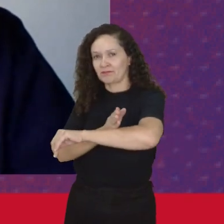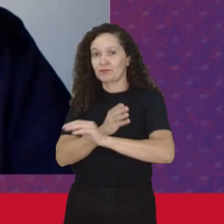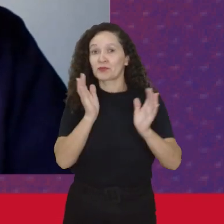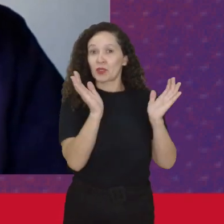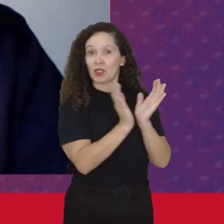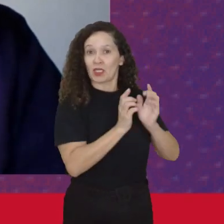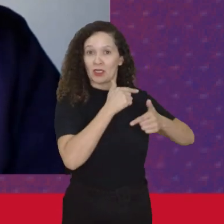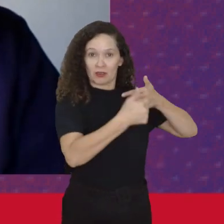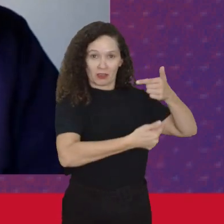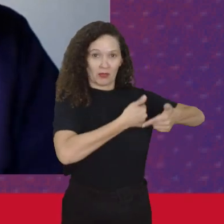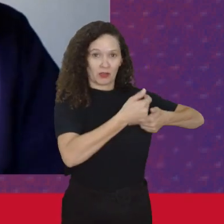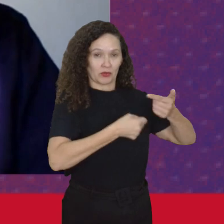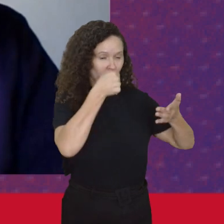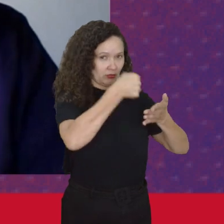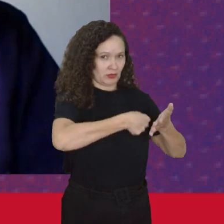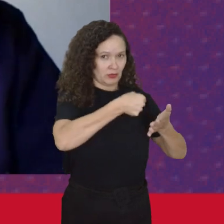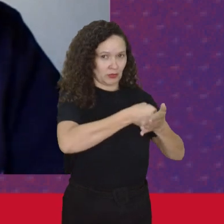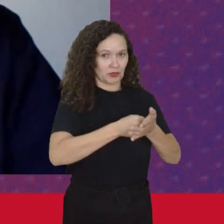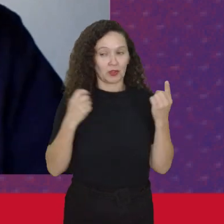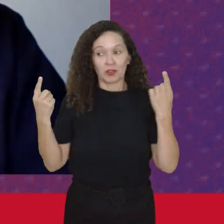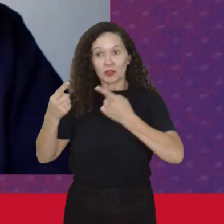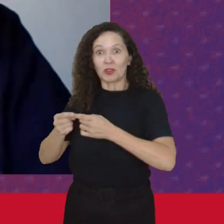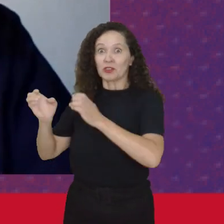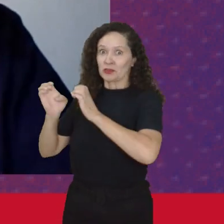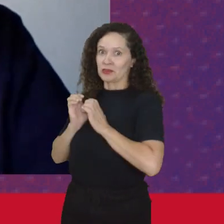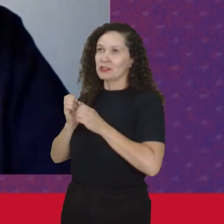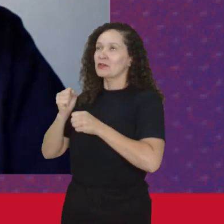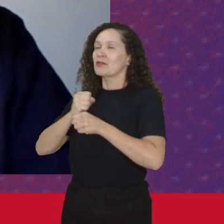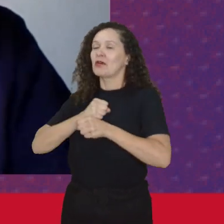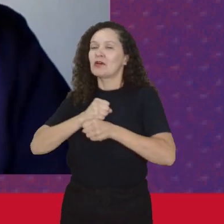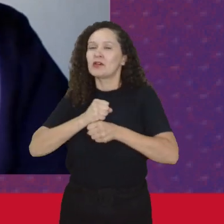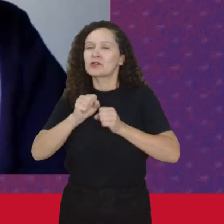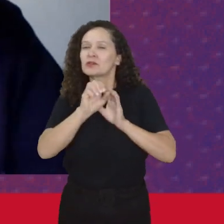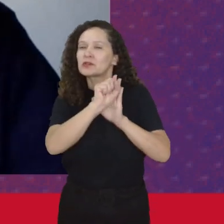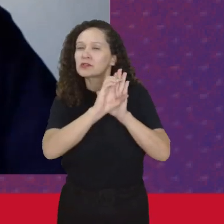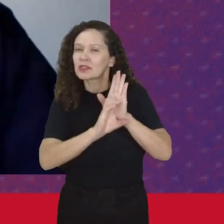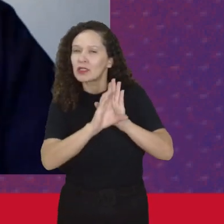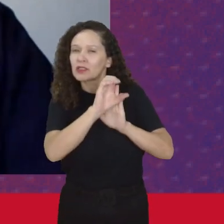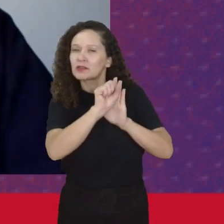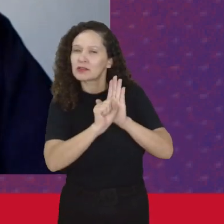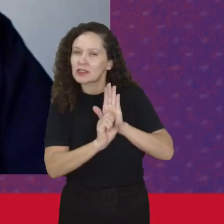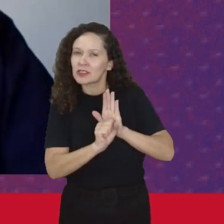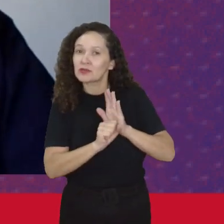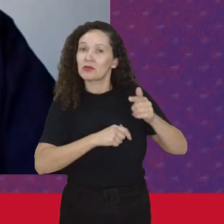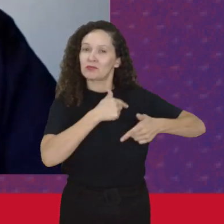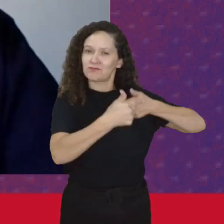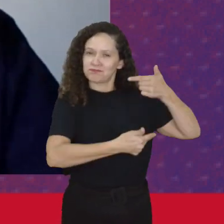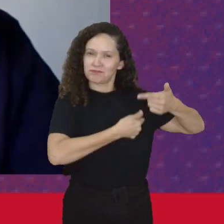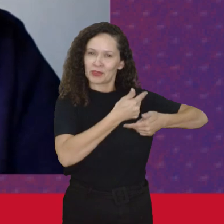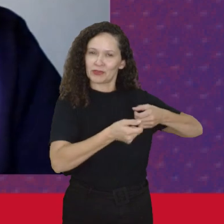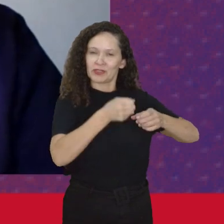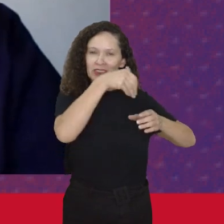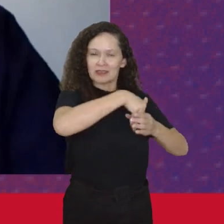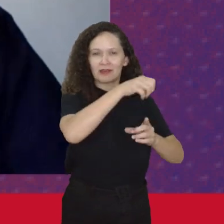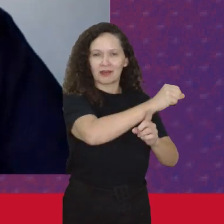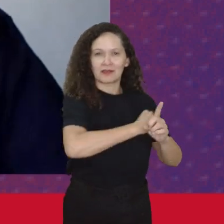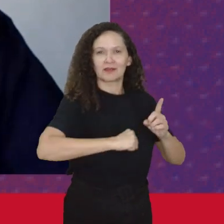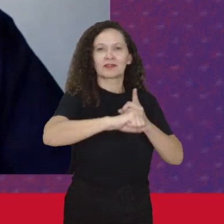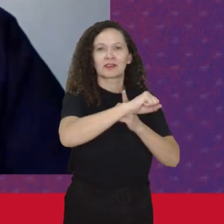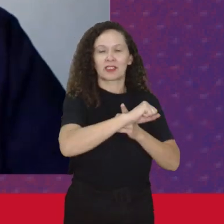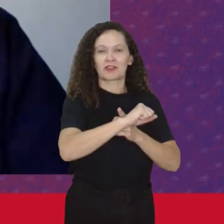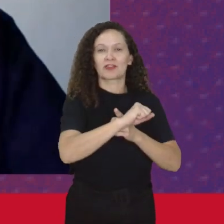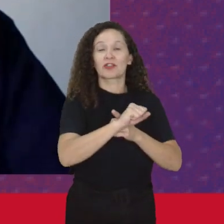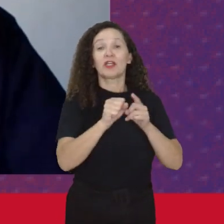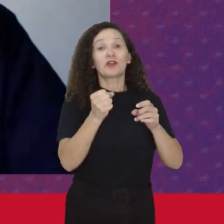Onde durante muitos anos Muitos séculos Os proletários daquela sociedade E aí eu estou